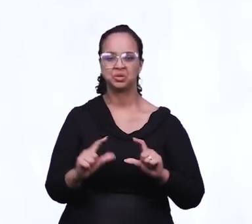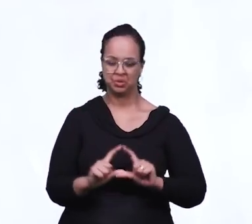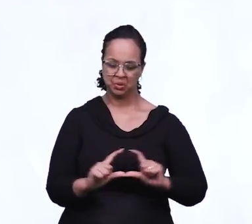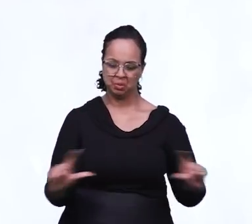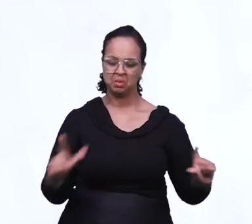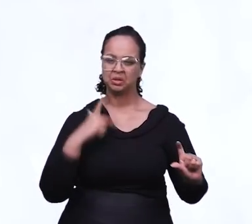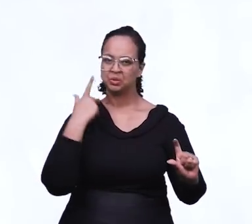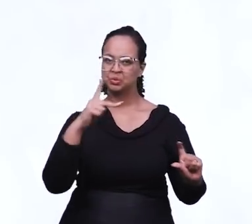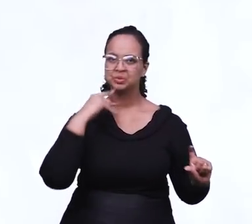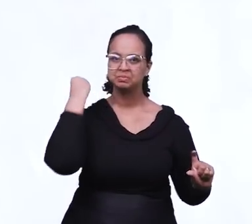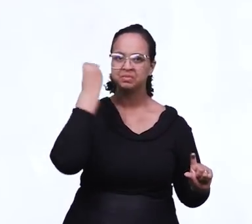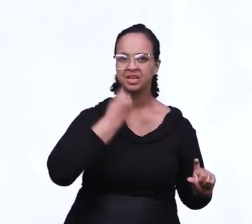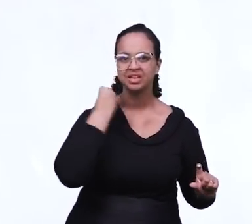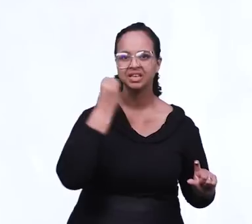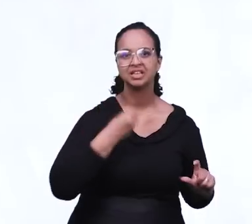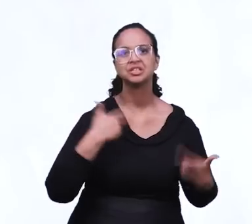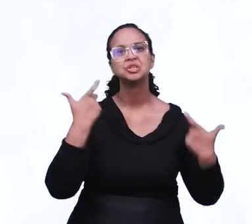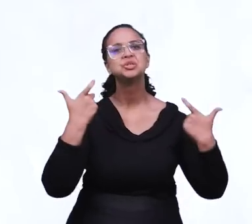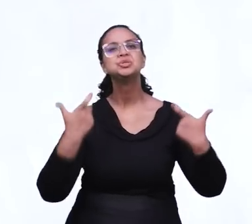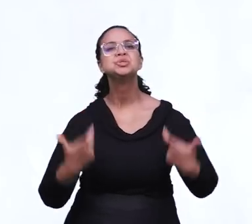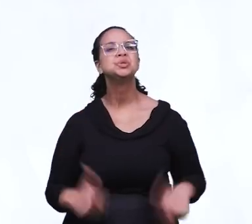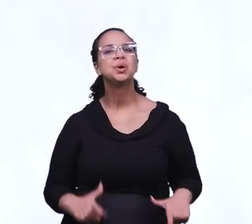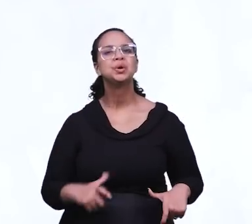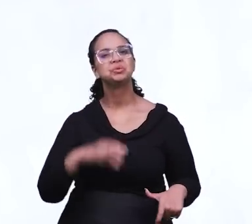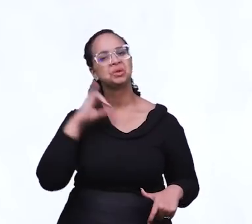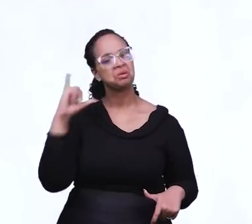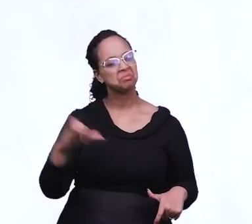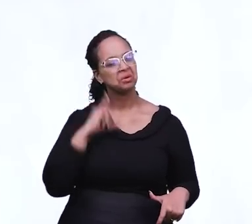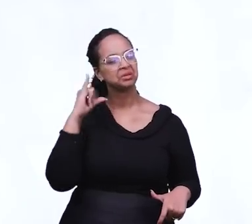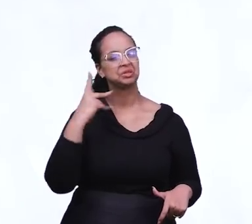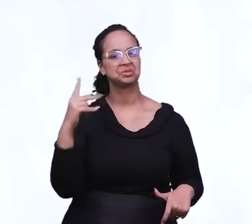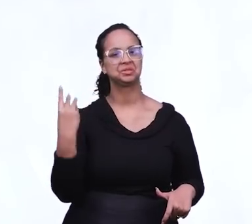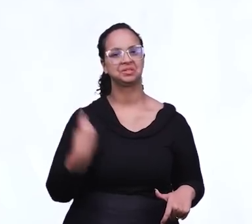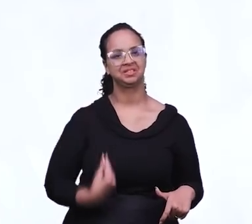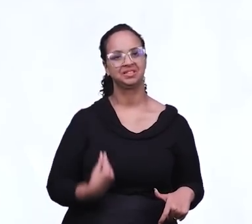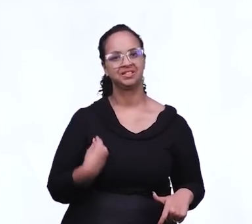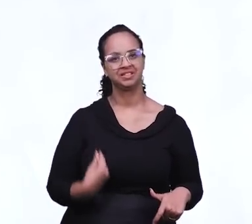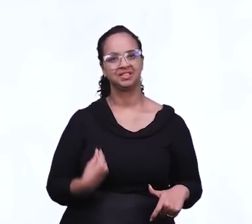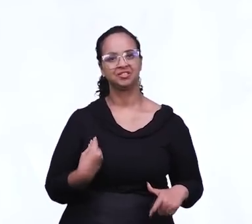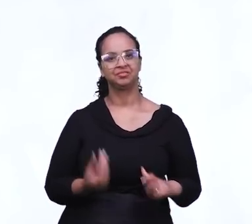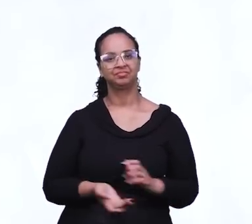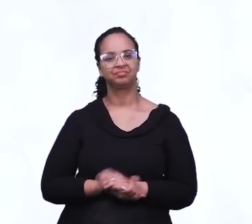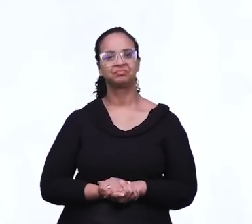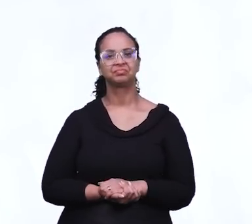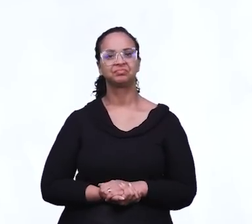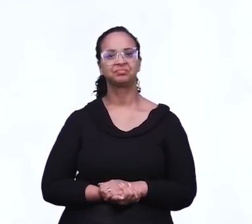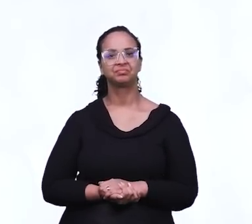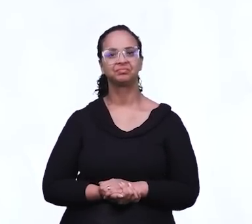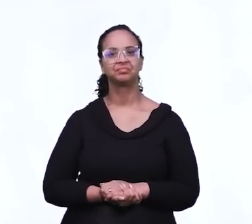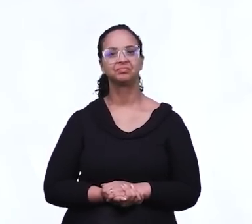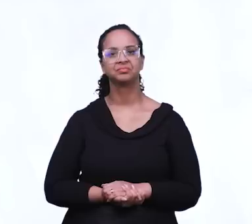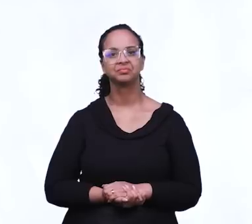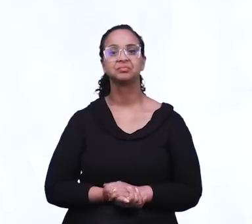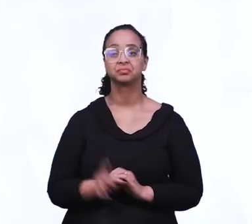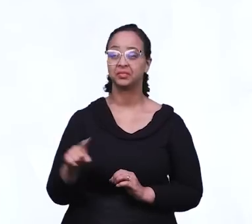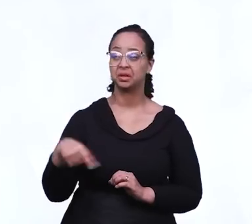Já comenta aqui embaixo a sua experiência, de onde você é, a sua parte, você é muito importante. Daqui a pouco o Arne já vai estar conosco, noticiando